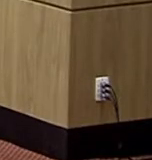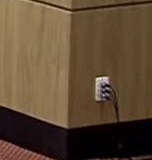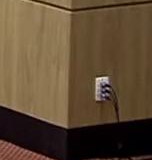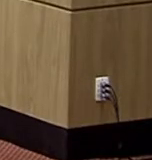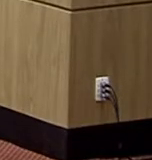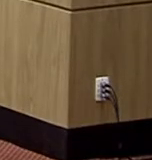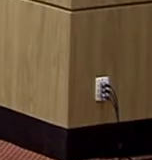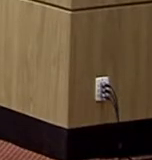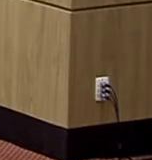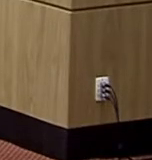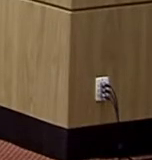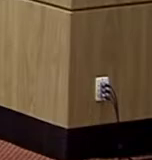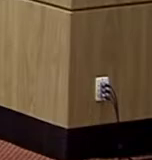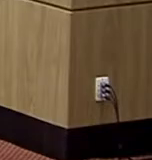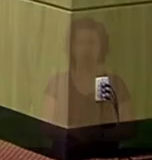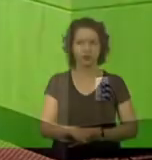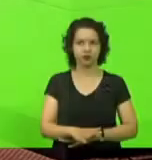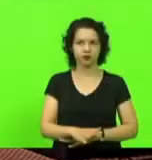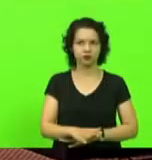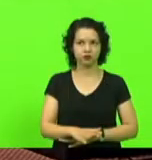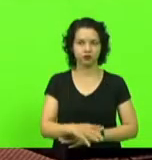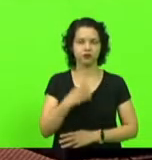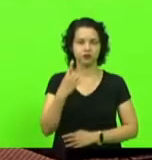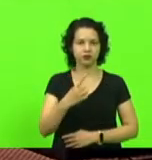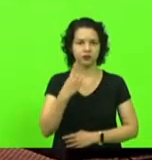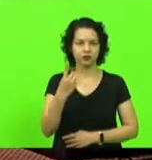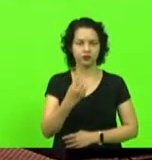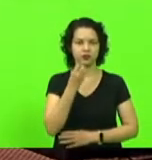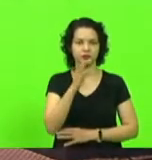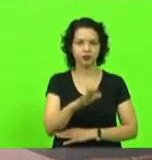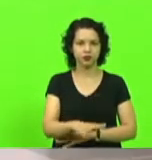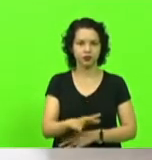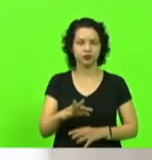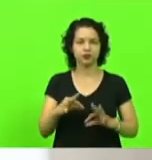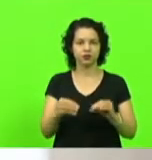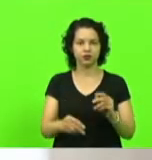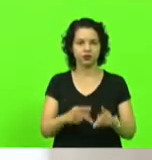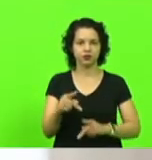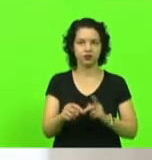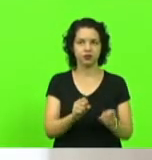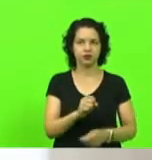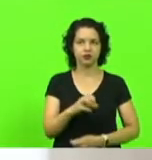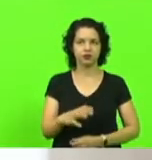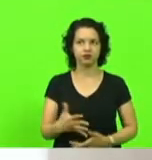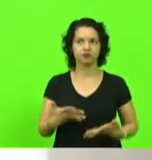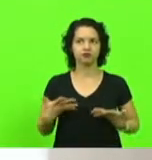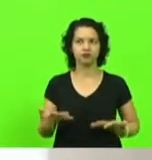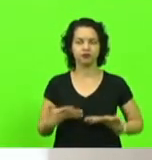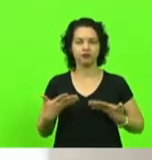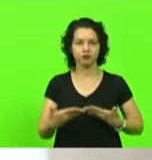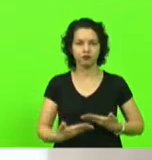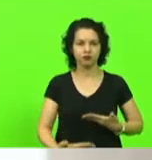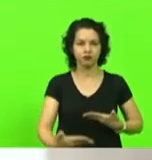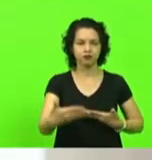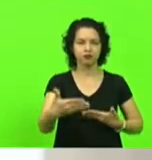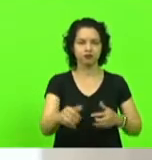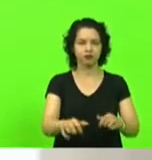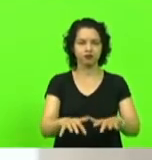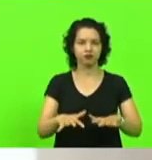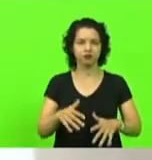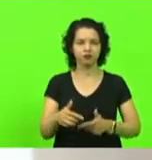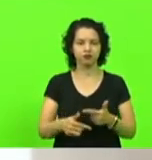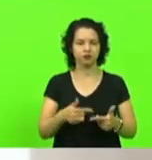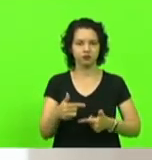Boa tarde, deputadas. Boa tarde, deputados. Boa tarde aos catarinenses. É com muita alegria que iniciamos mais uma sessão de trabalho.